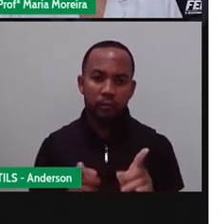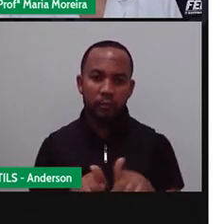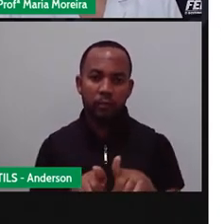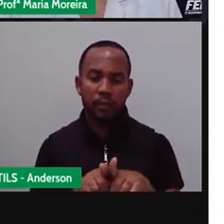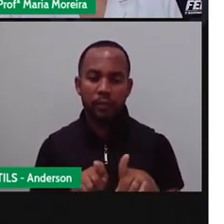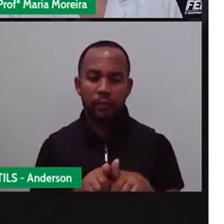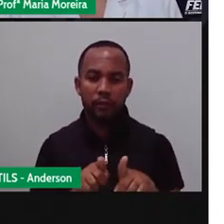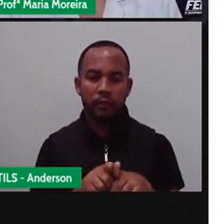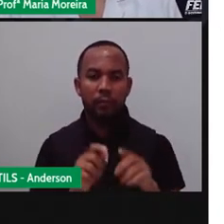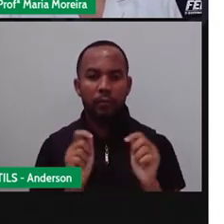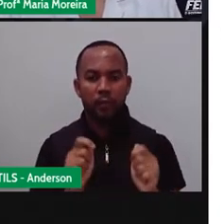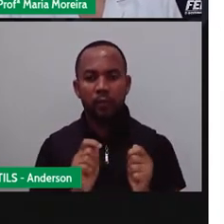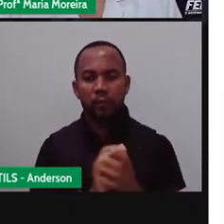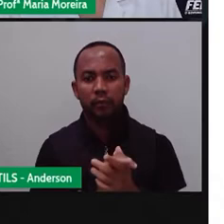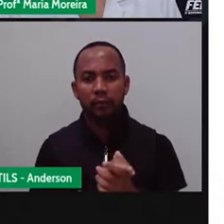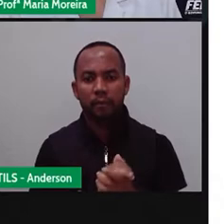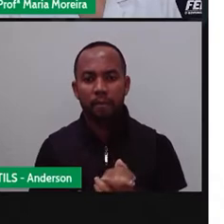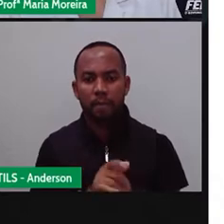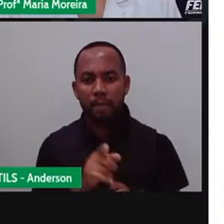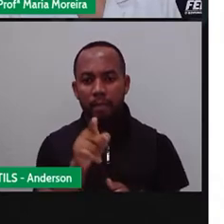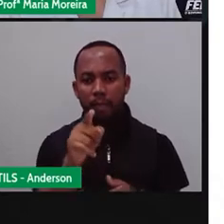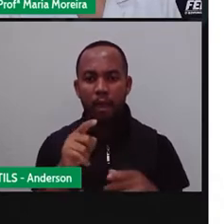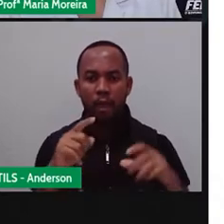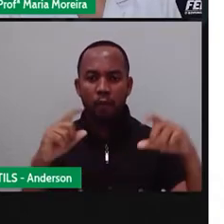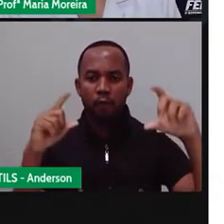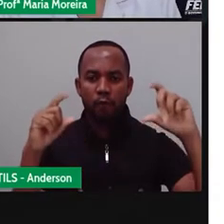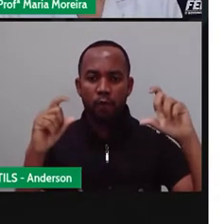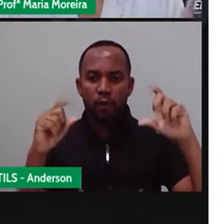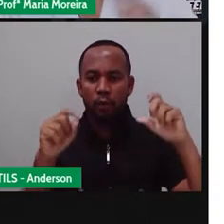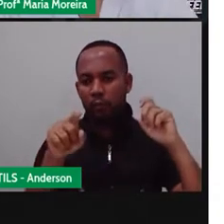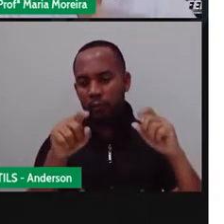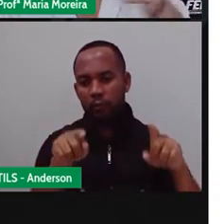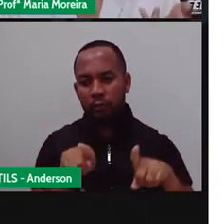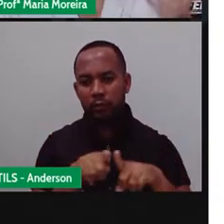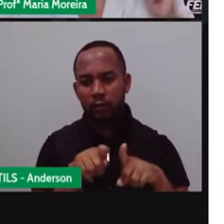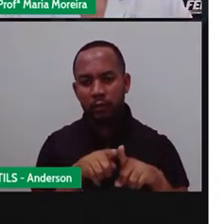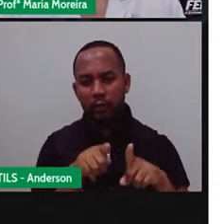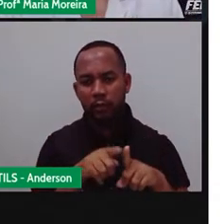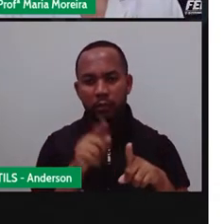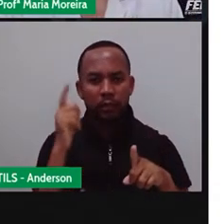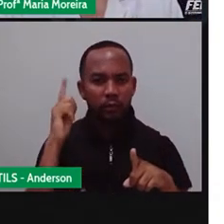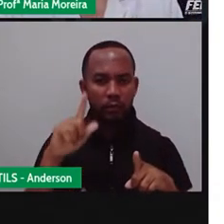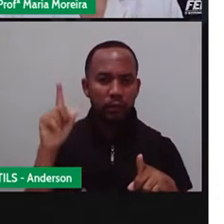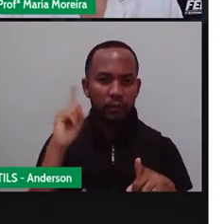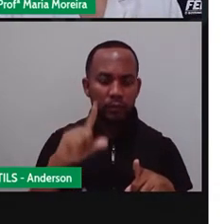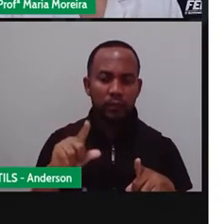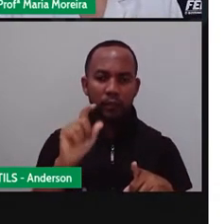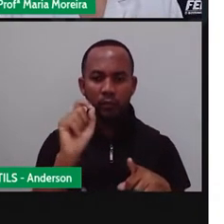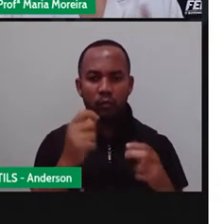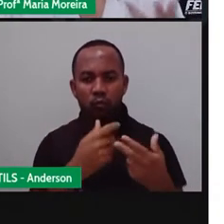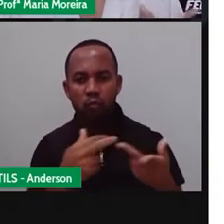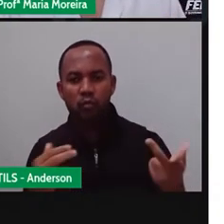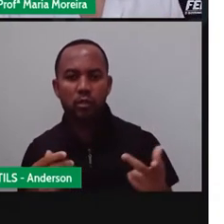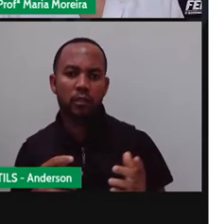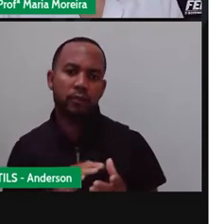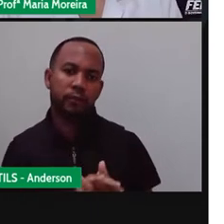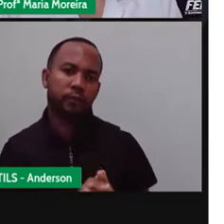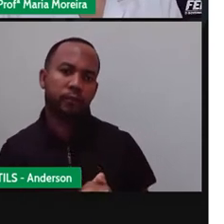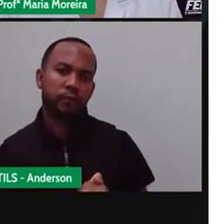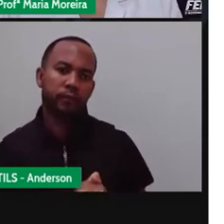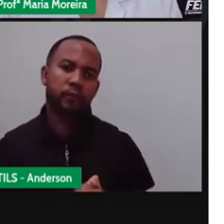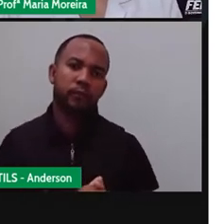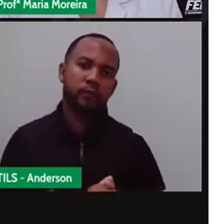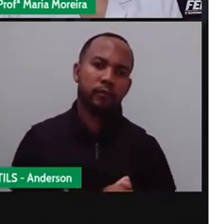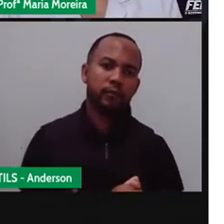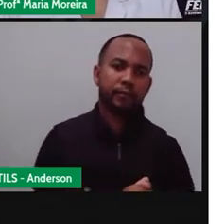Então, vamos seguindo aqui. Aqui, né? É uma tela cubista que a Pró trouxe para vocês conseguirem comparar aí uma coisa com a outra. E do